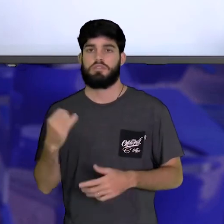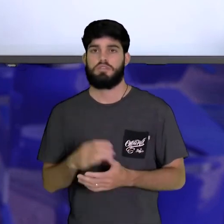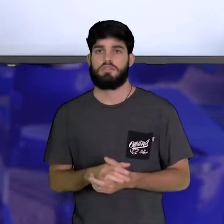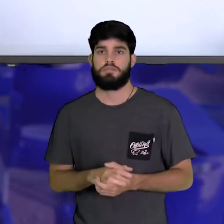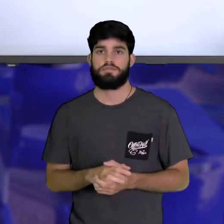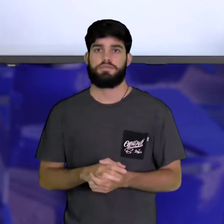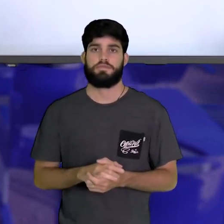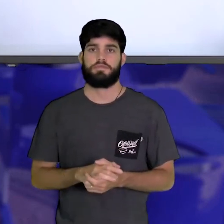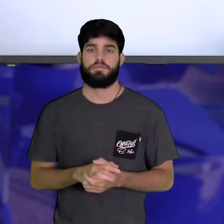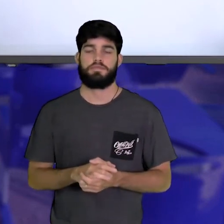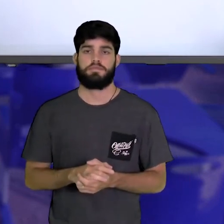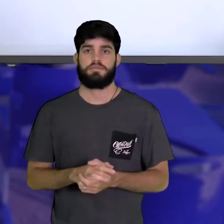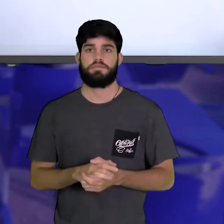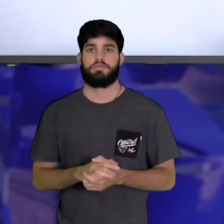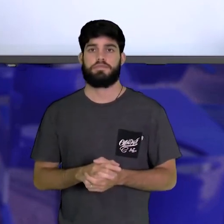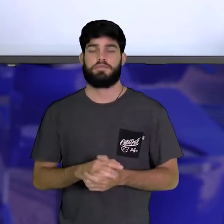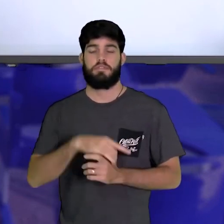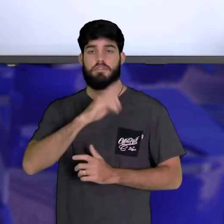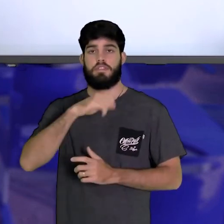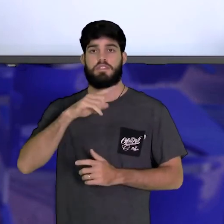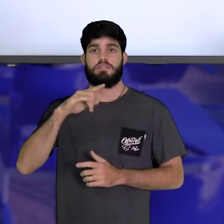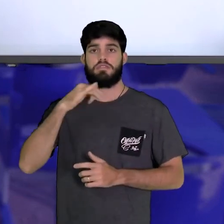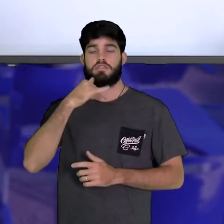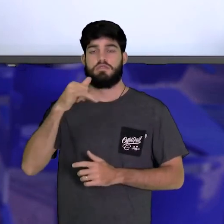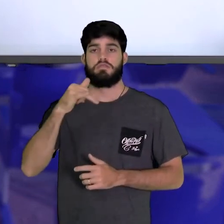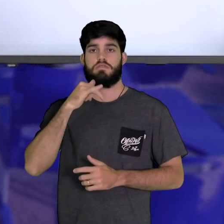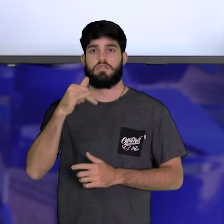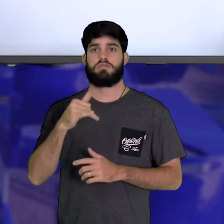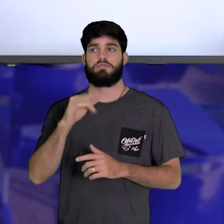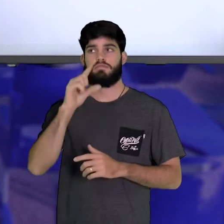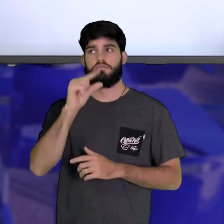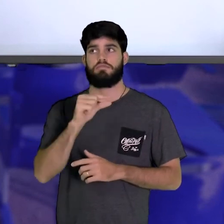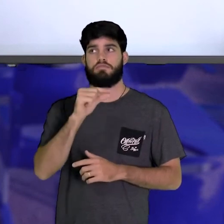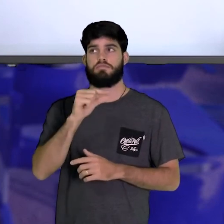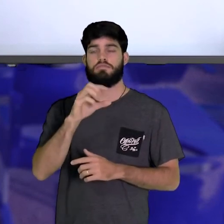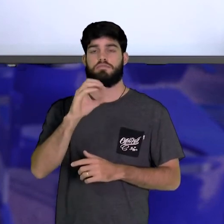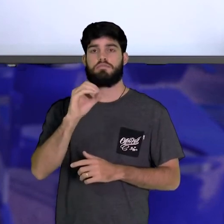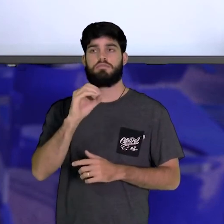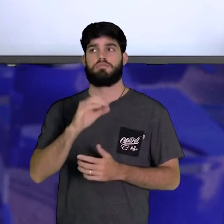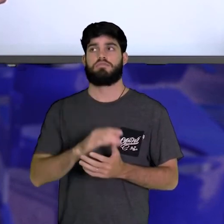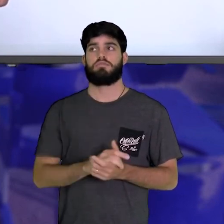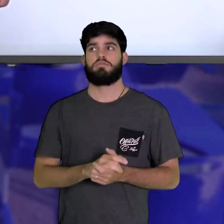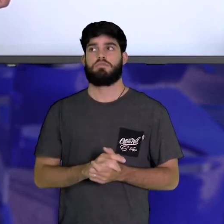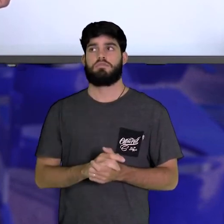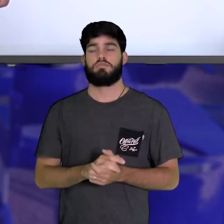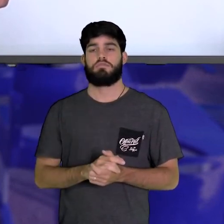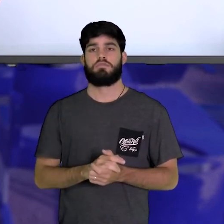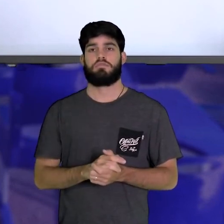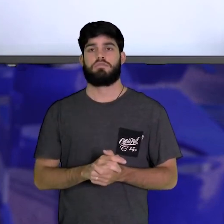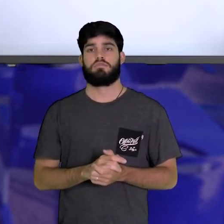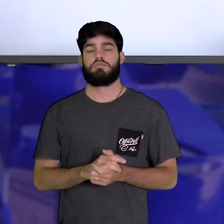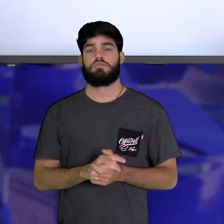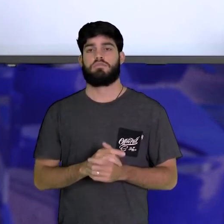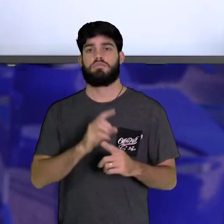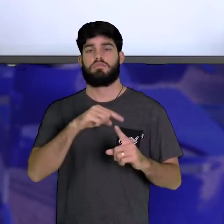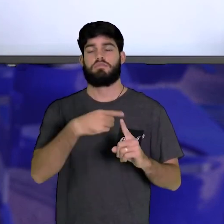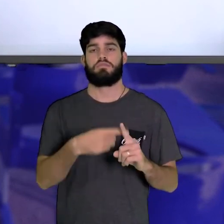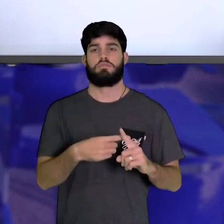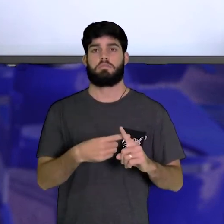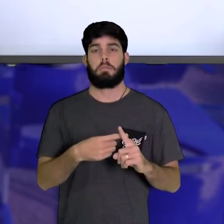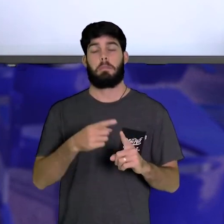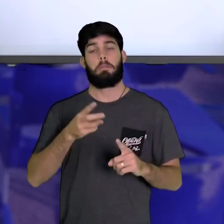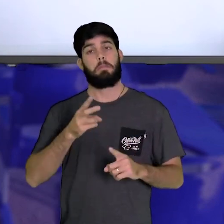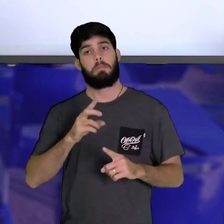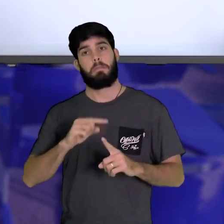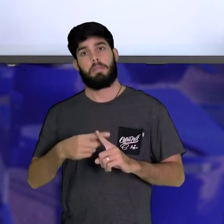a variação da energia livre de Gibbs é menor que zero e a voltagem é positiva. Mas quando a pilha